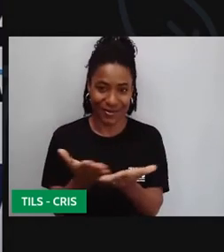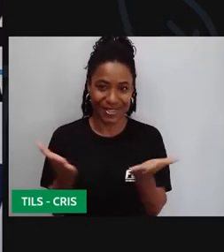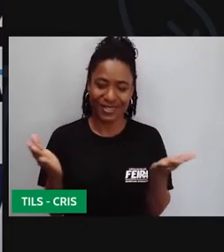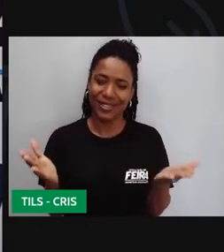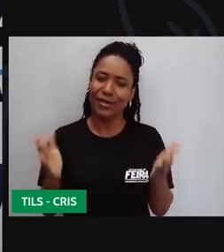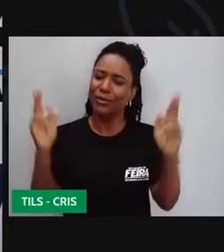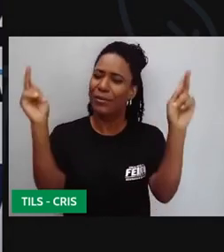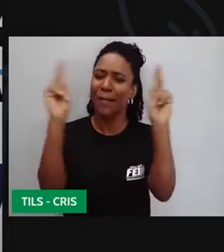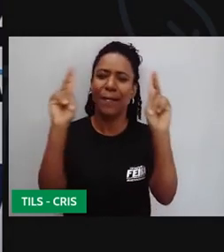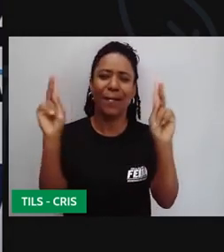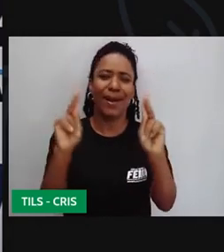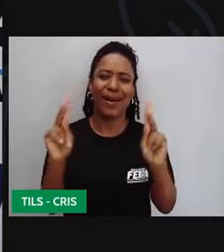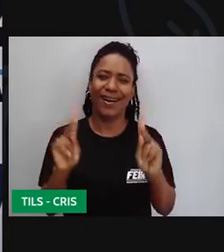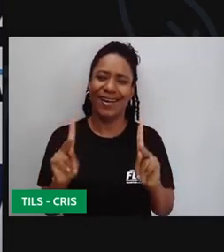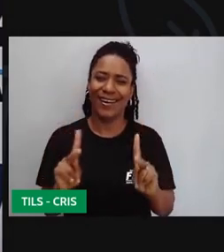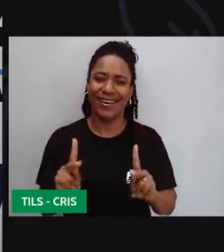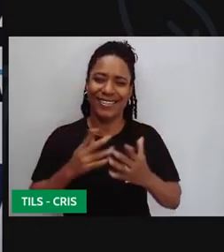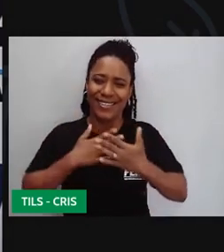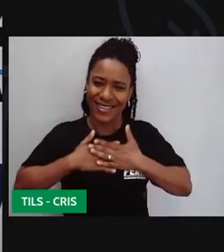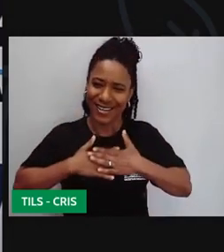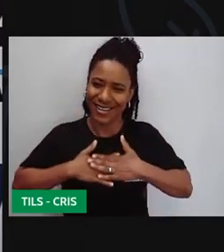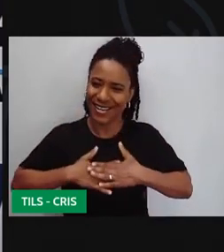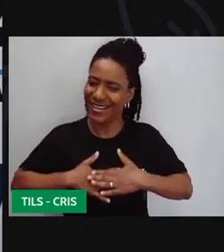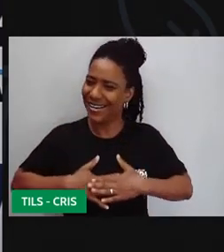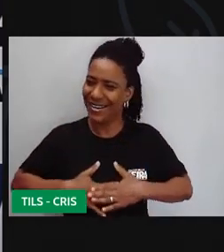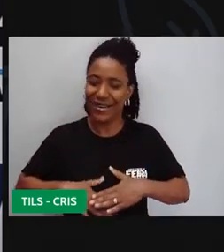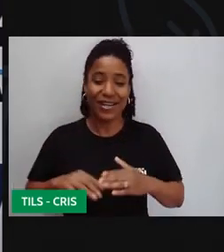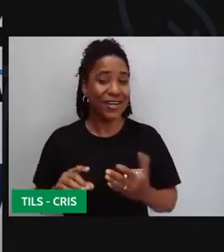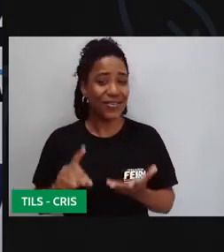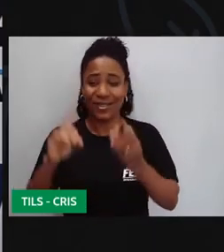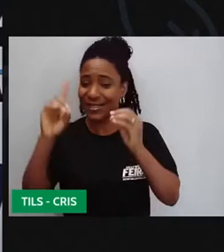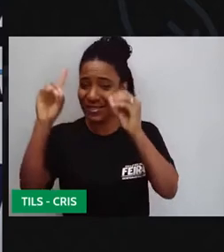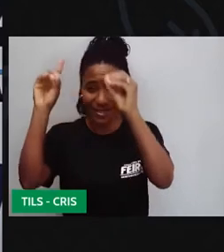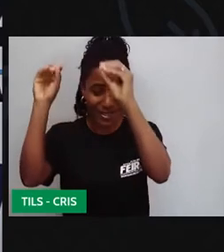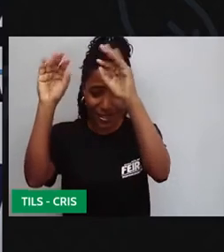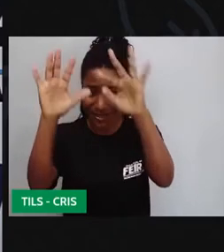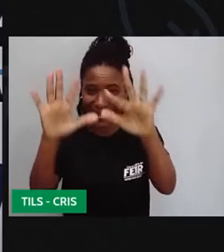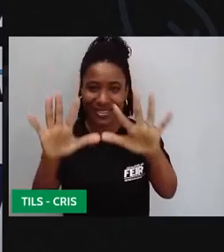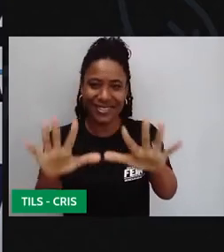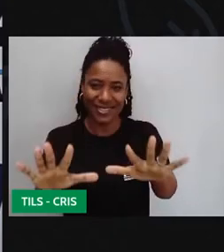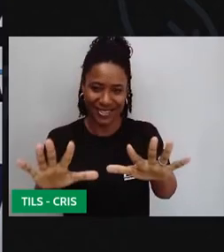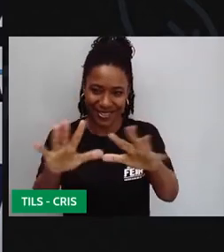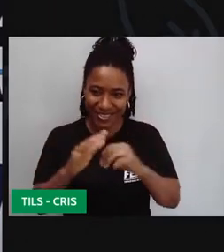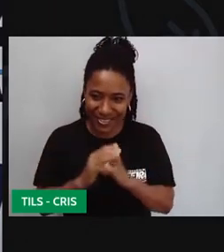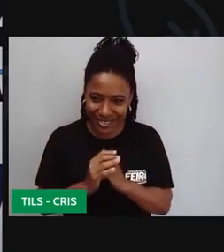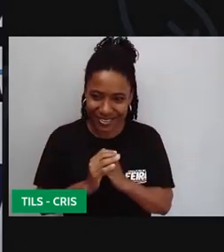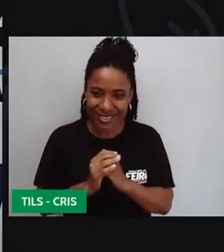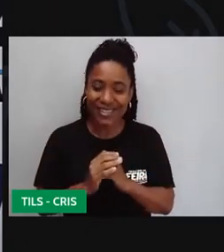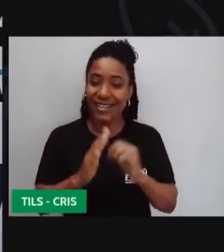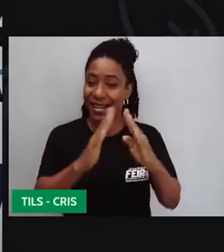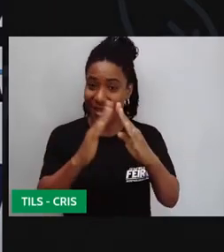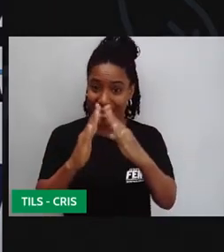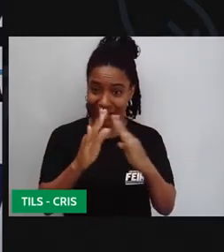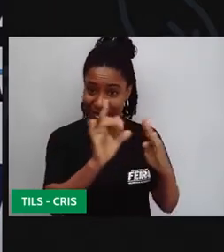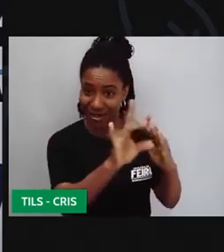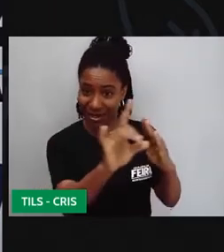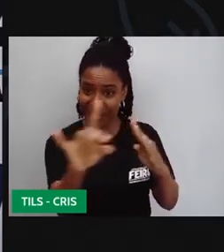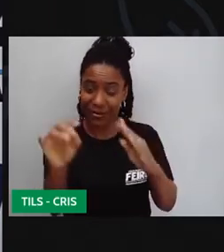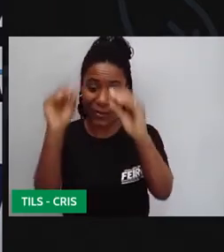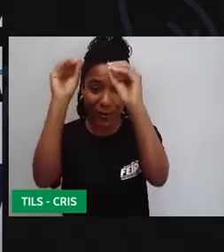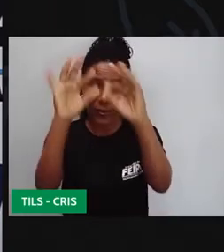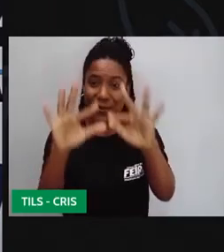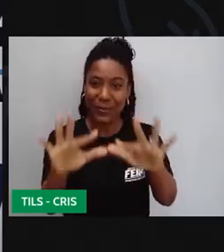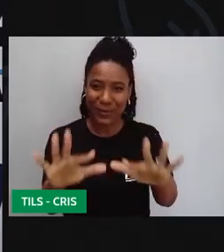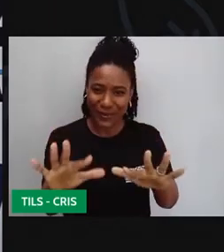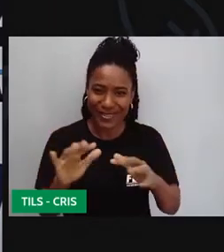maravilhosa, né? Que a luz do Vigilor Mestre esteja ancorada aí na sua casa, né? Que tome conta do seu lar.